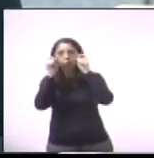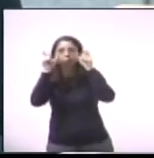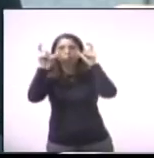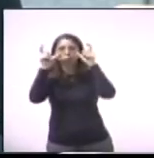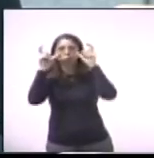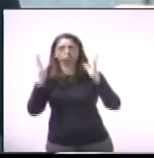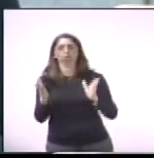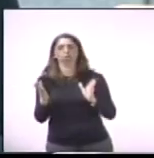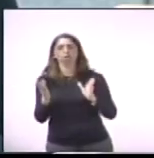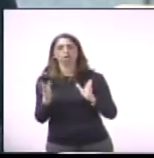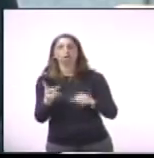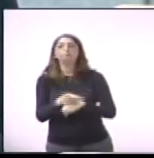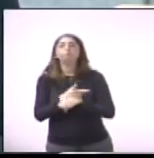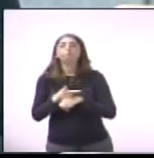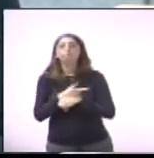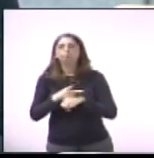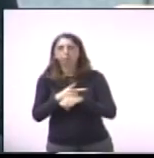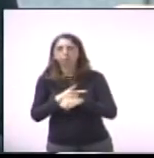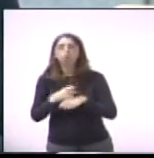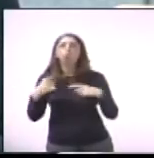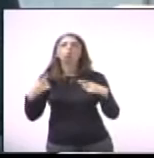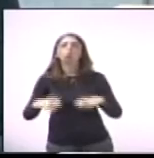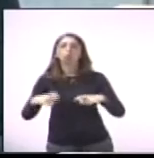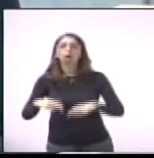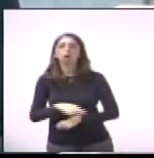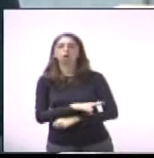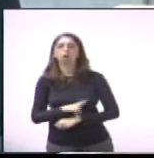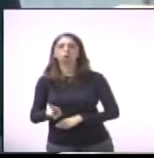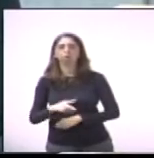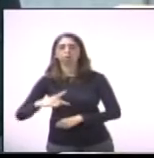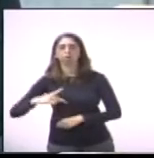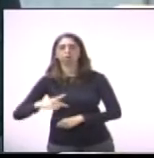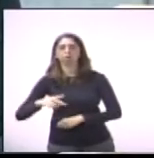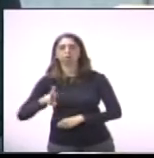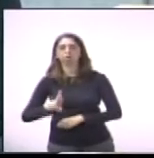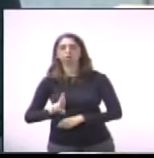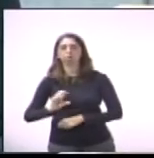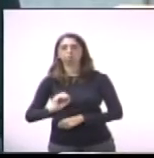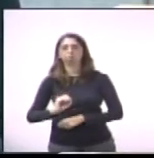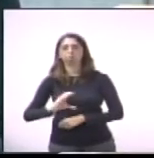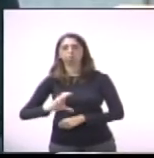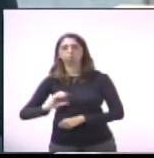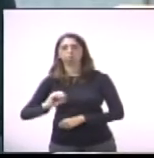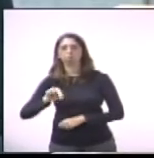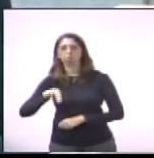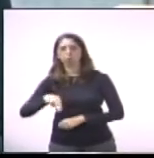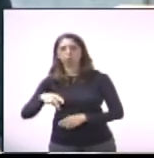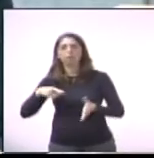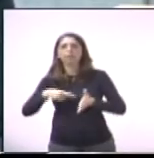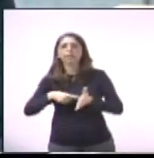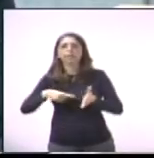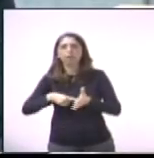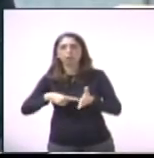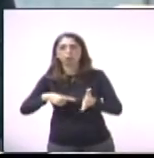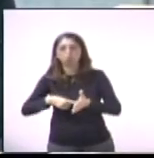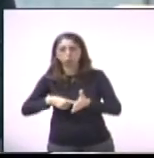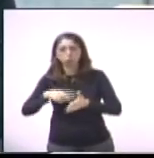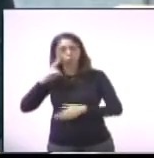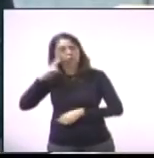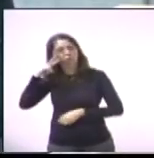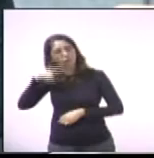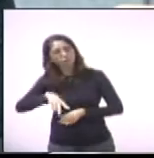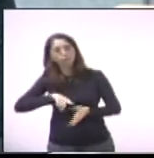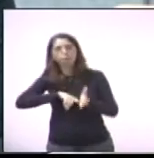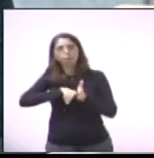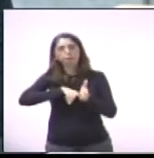PROCON, tem o PROCON no atendimento das oito às cinco horas na Prefeitura para estar vendo esse contrato